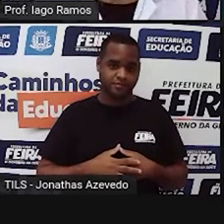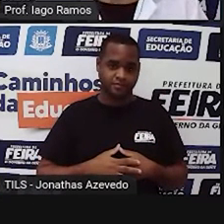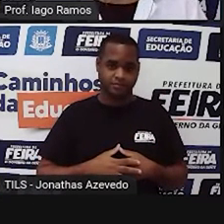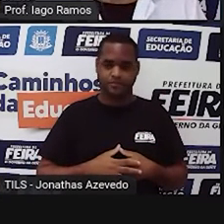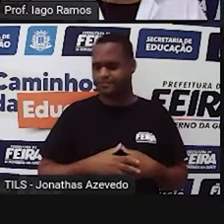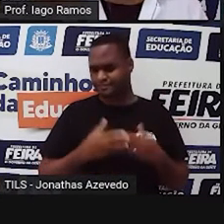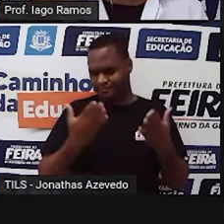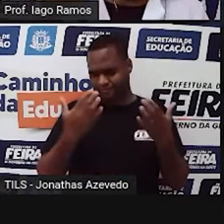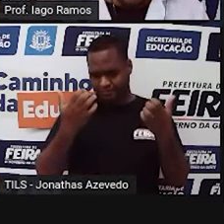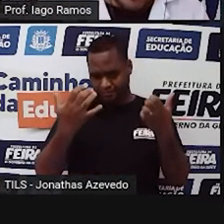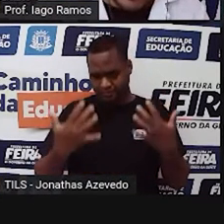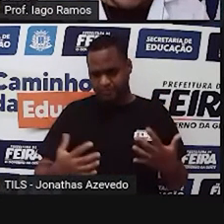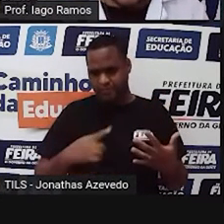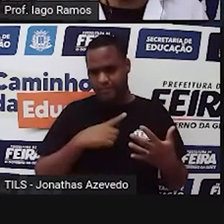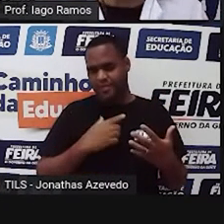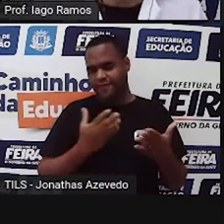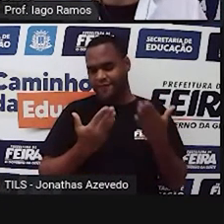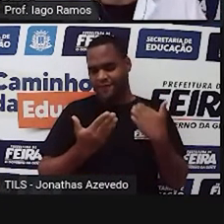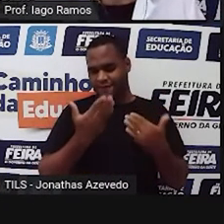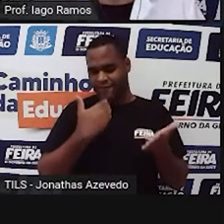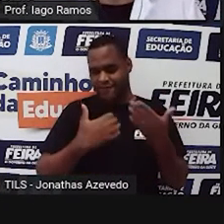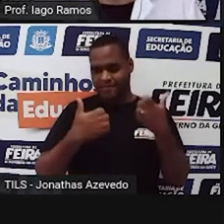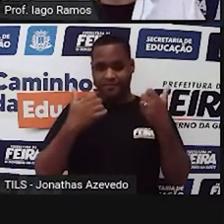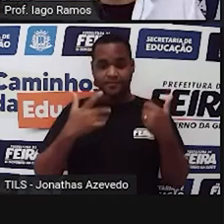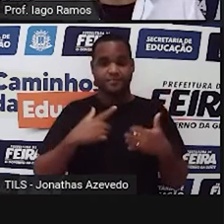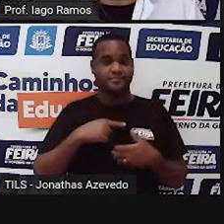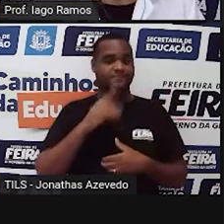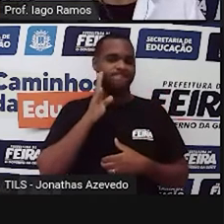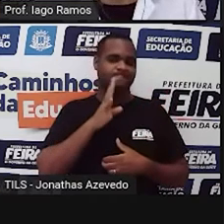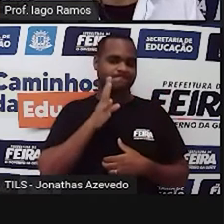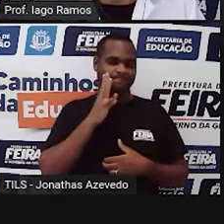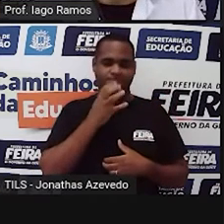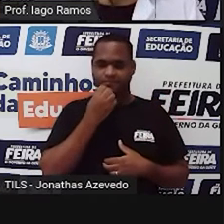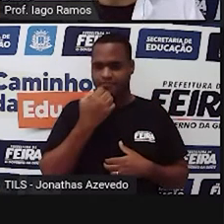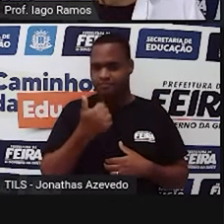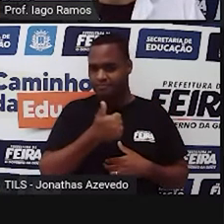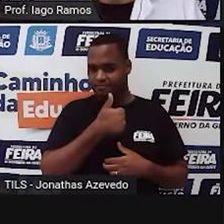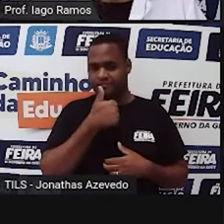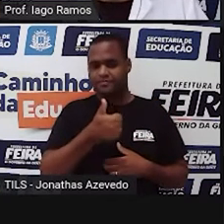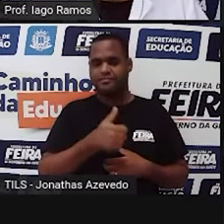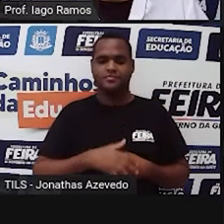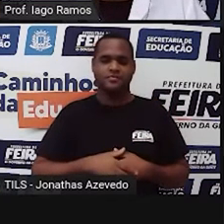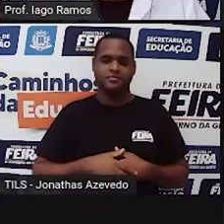vem comigo. Bora lá. Vai ser massa, né?